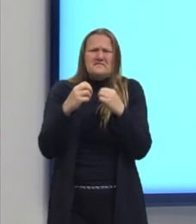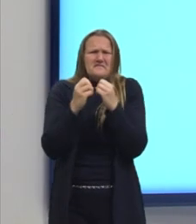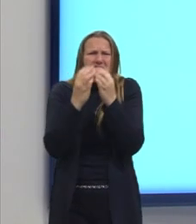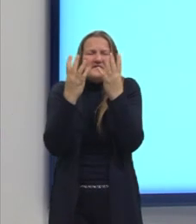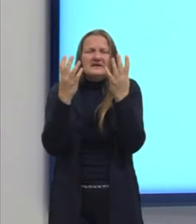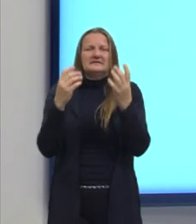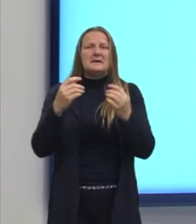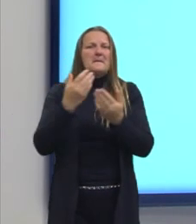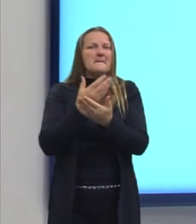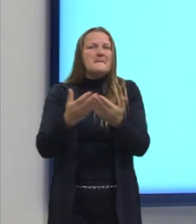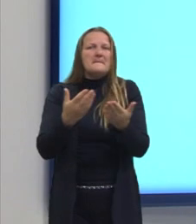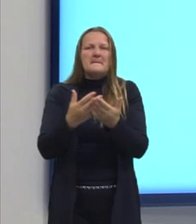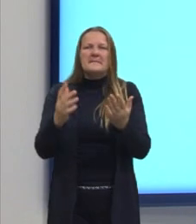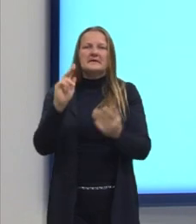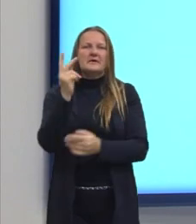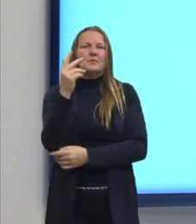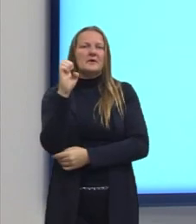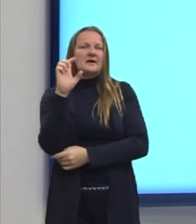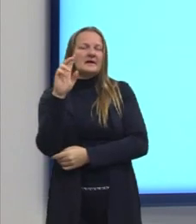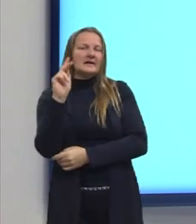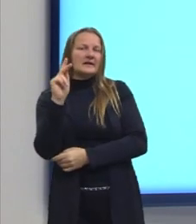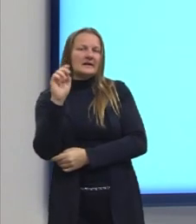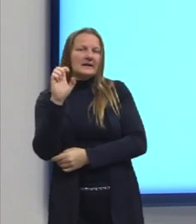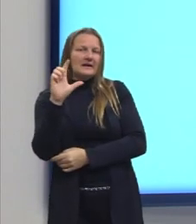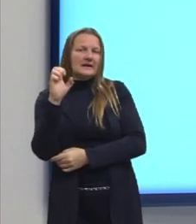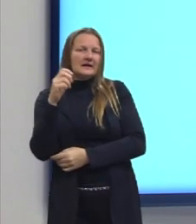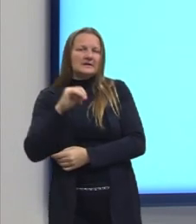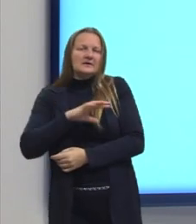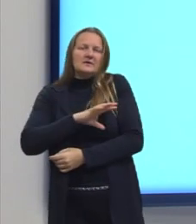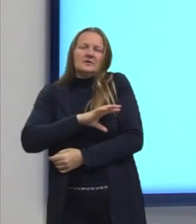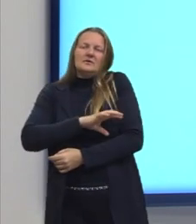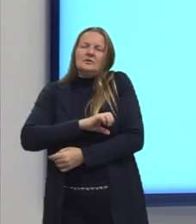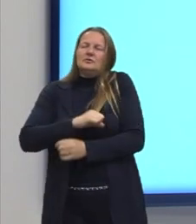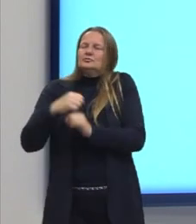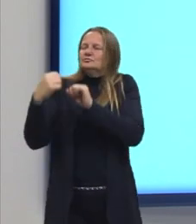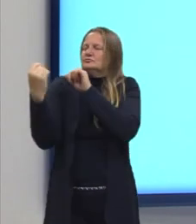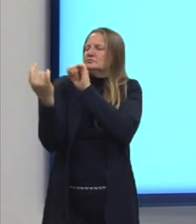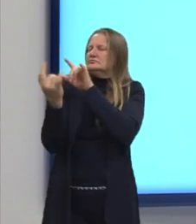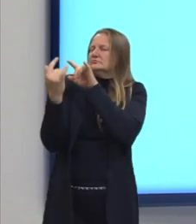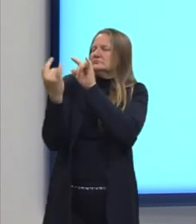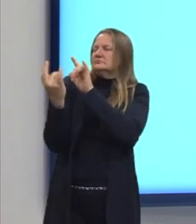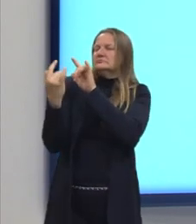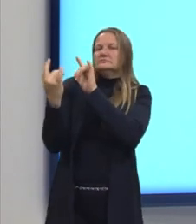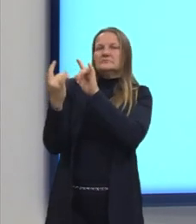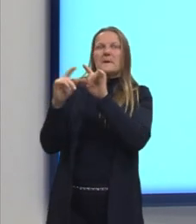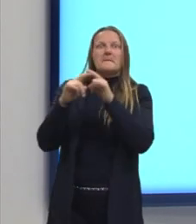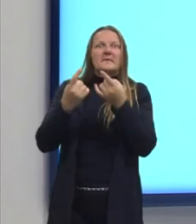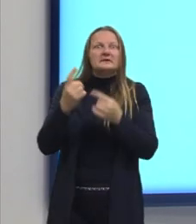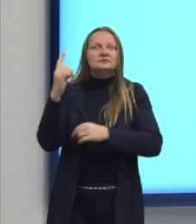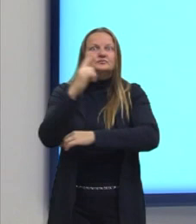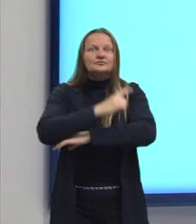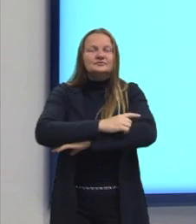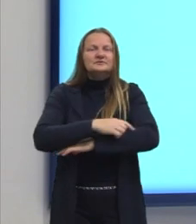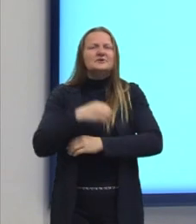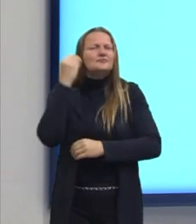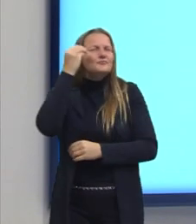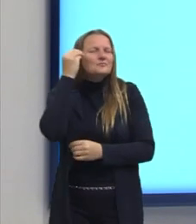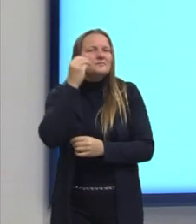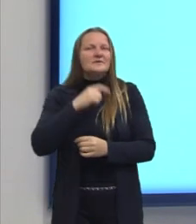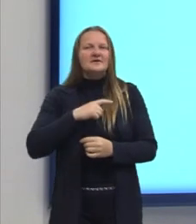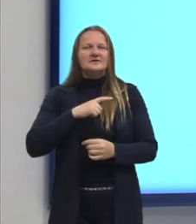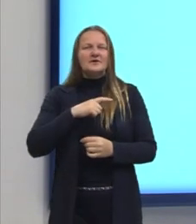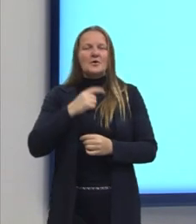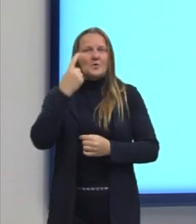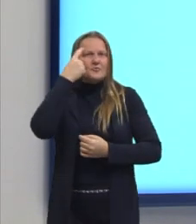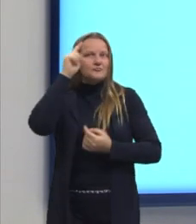personagem de Aline Moraes, uma antiga e eterna paixão. Certo dia, uma experiência com um de seus